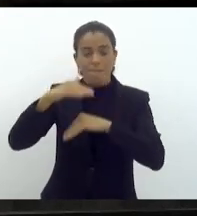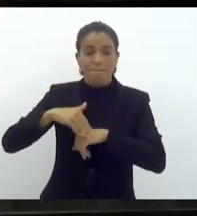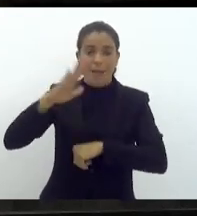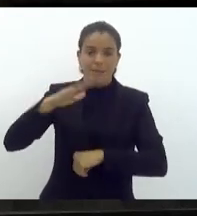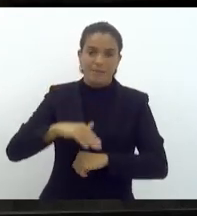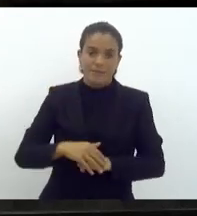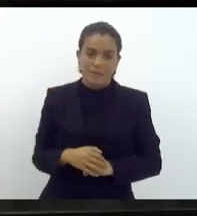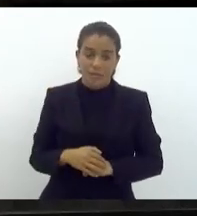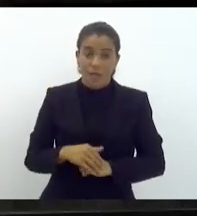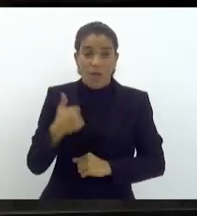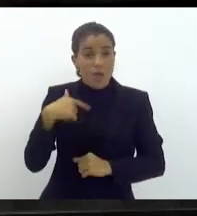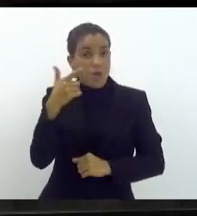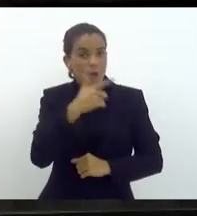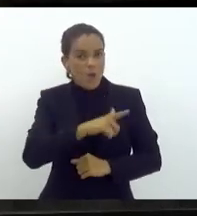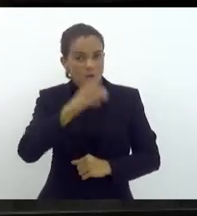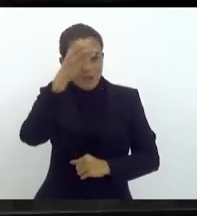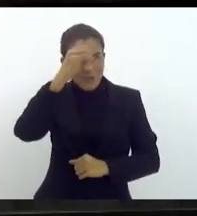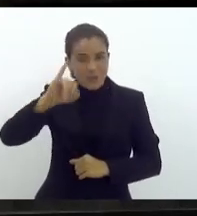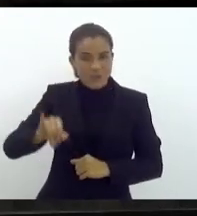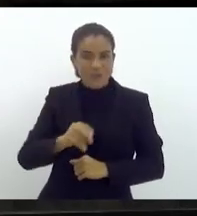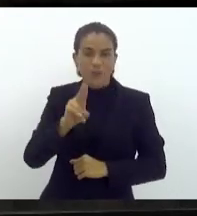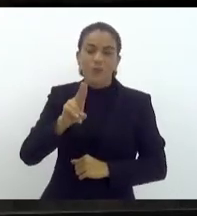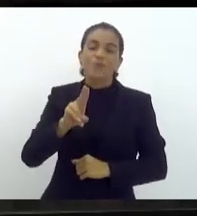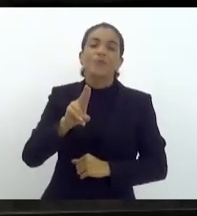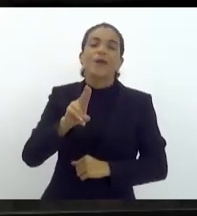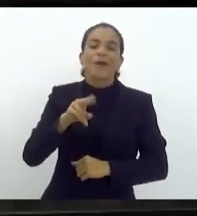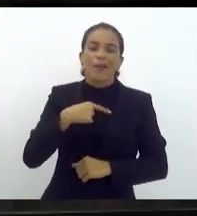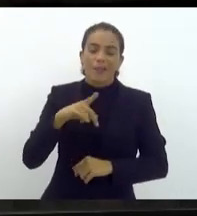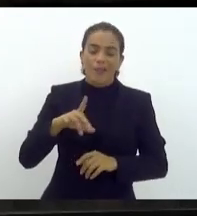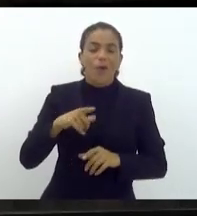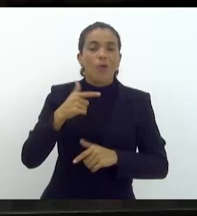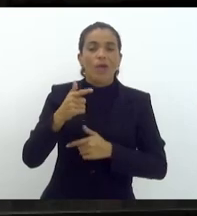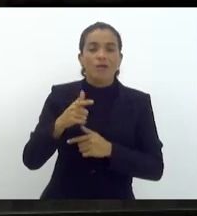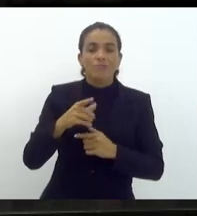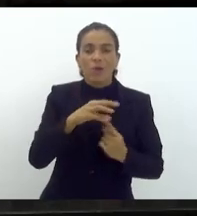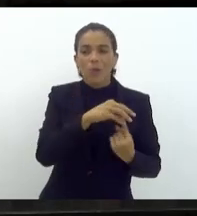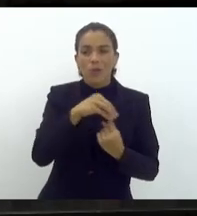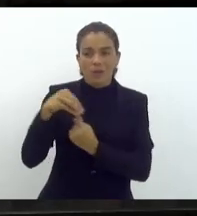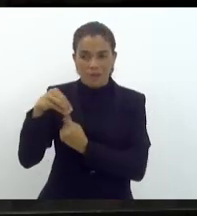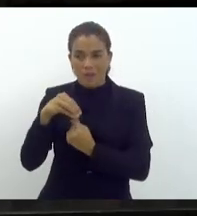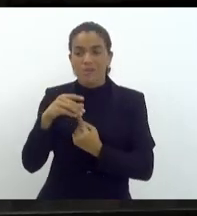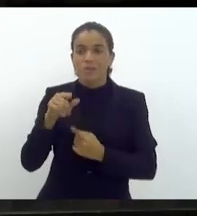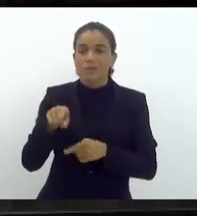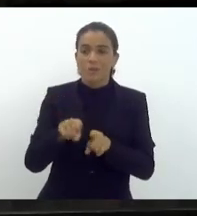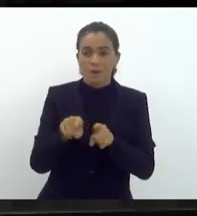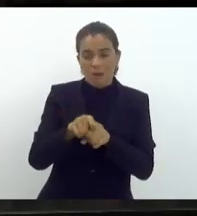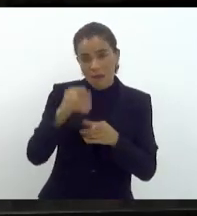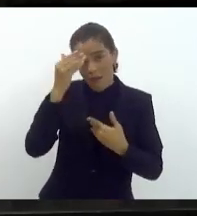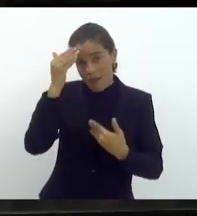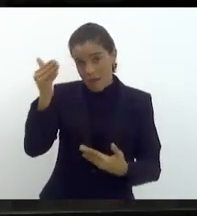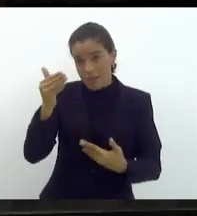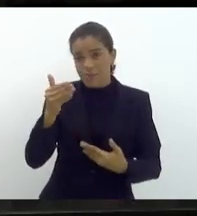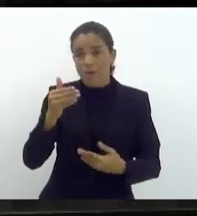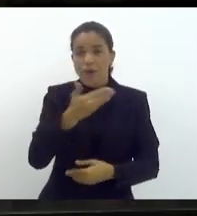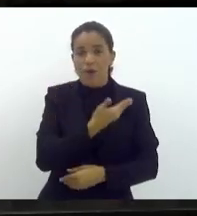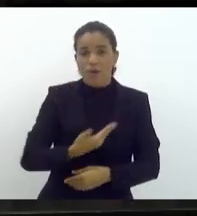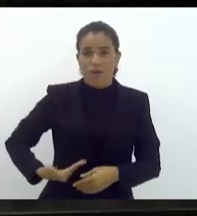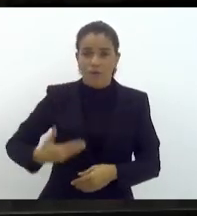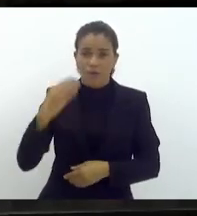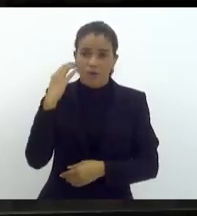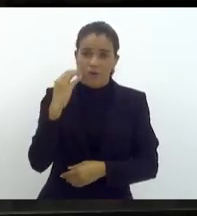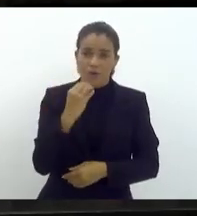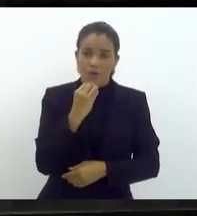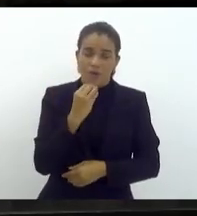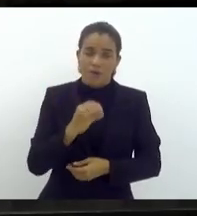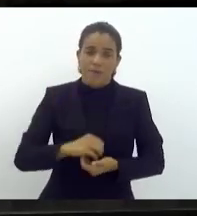Eu consegui, tia Ju, através de muita luta do nosso gabinete, indicação nossa, e eu já quero agradecer aqui diante de meu governador Cláudio Castro,